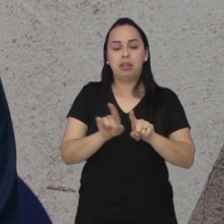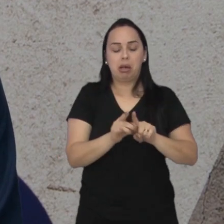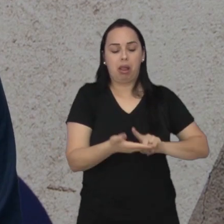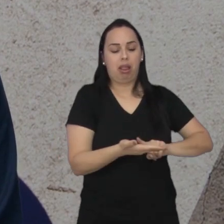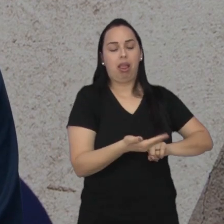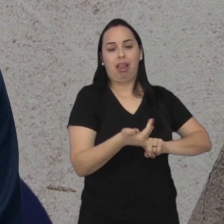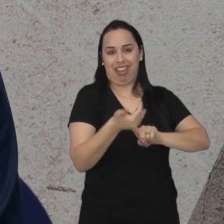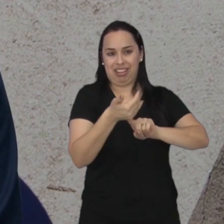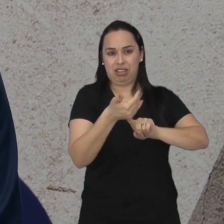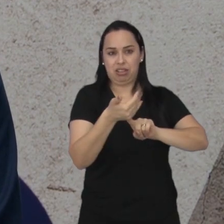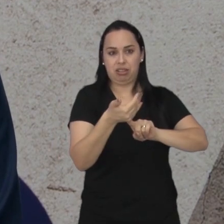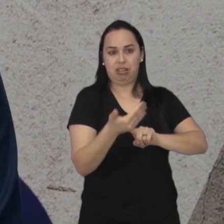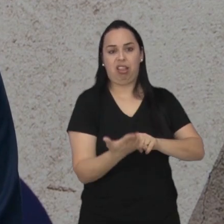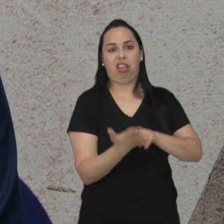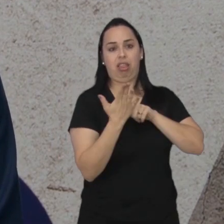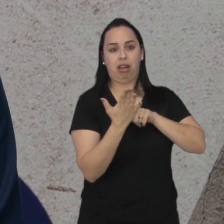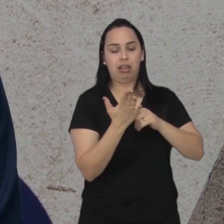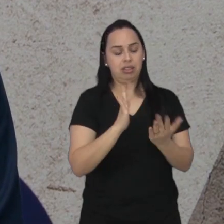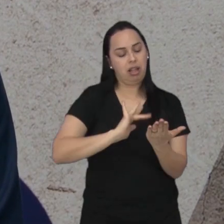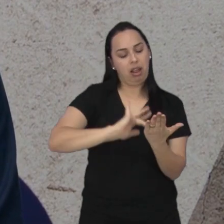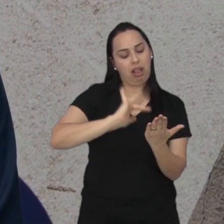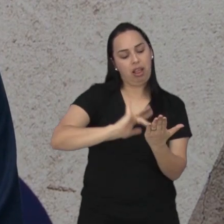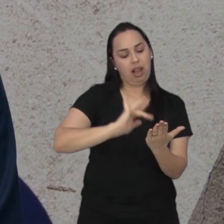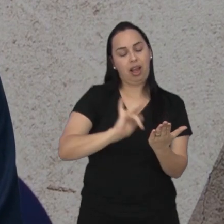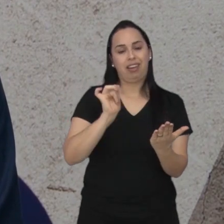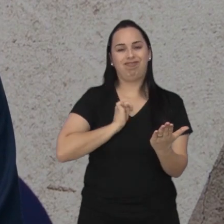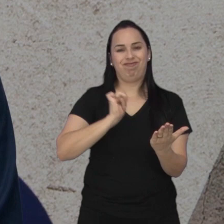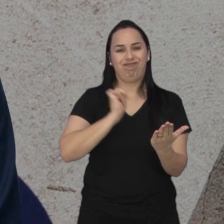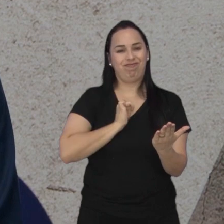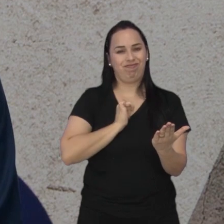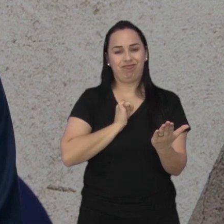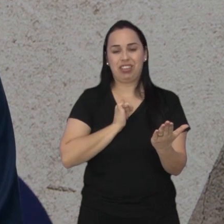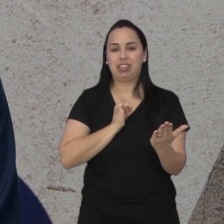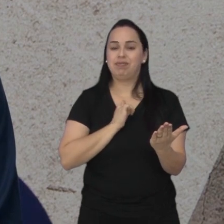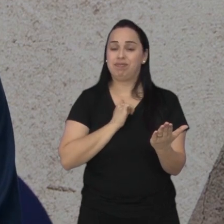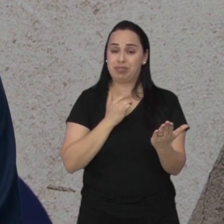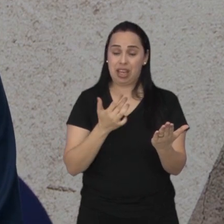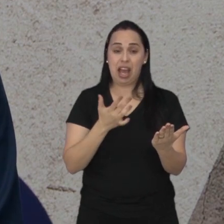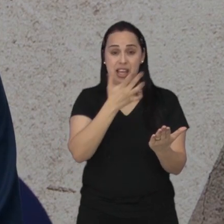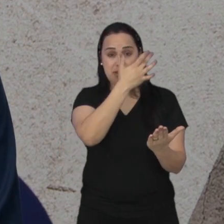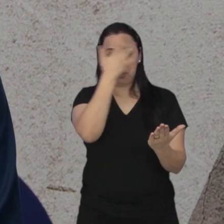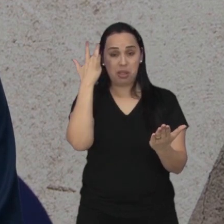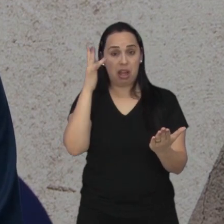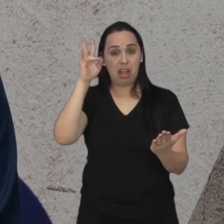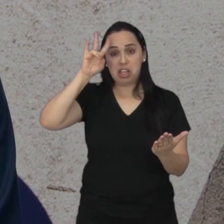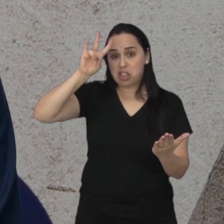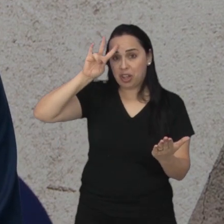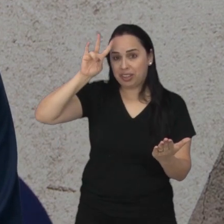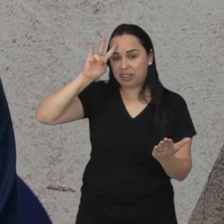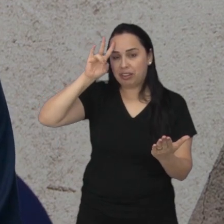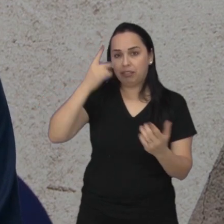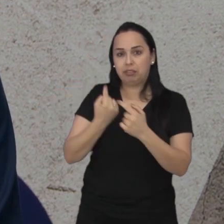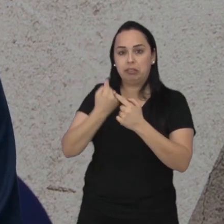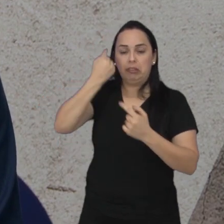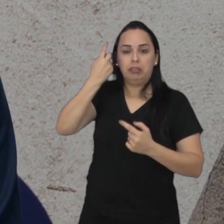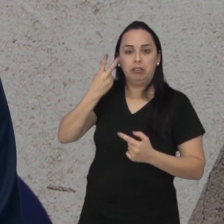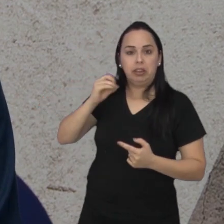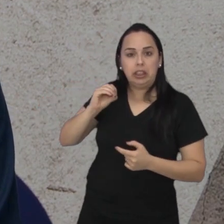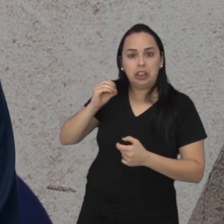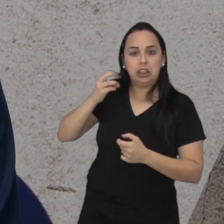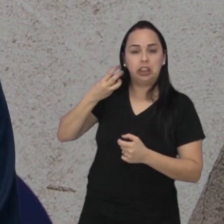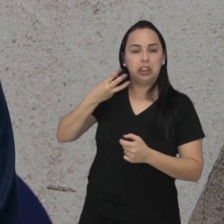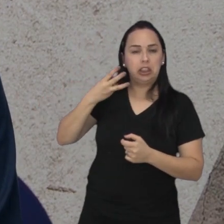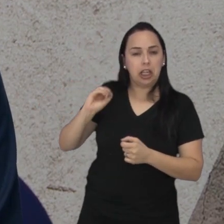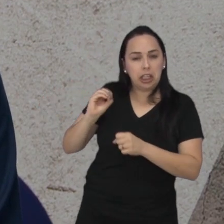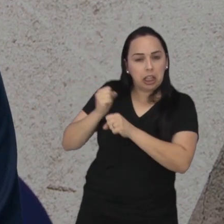tecnológico, esse sedentarismo tem se tornado cada vez mais evidente. Aquela história que já há 20, 30